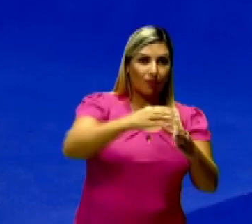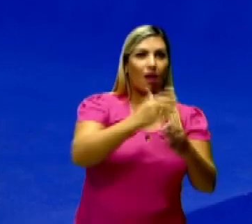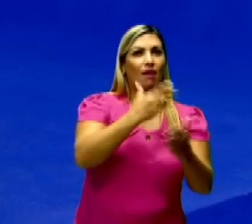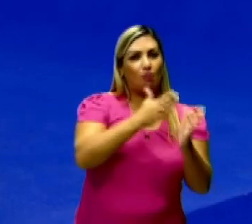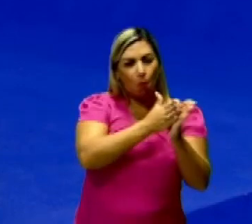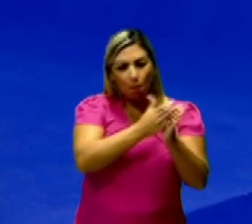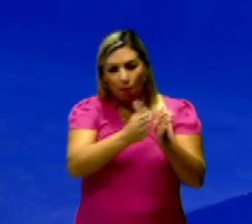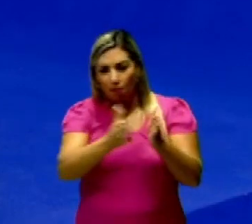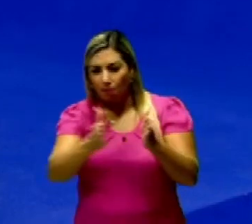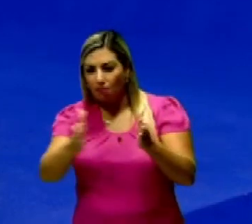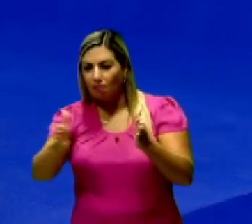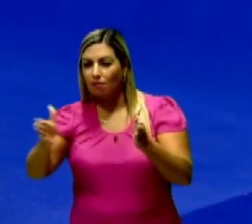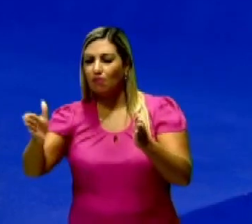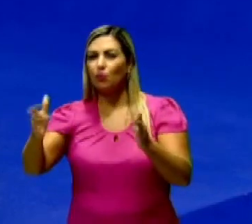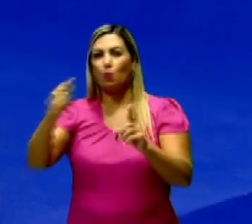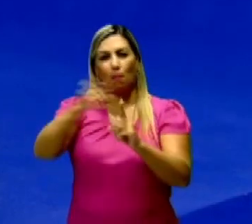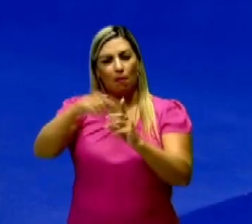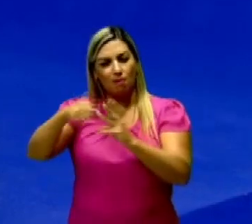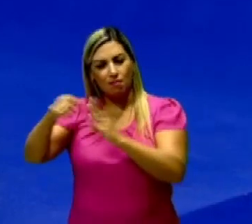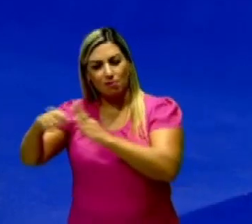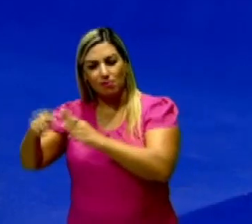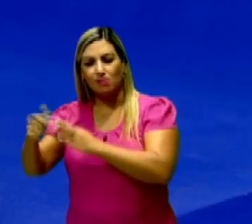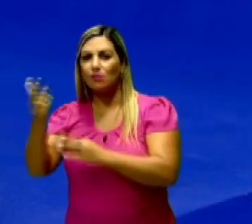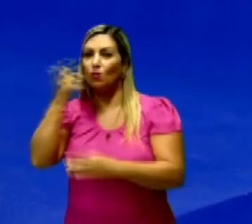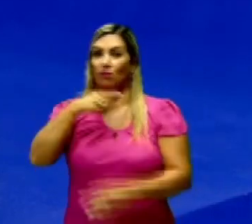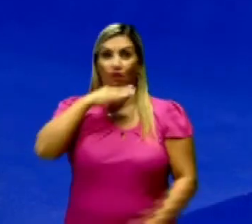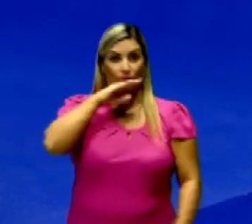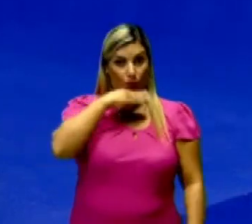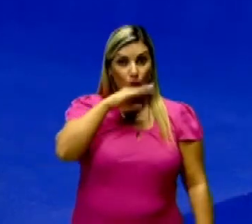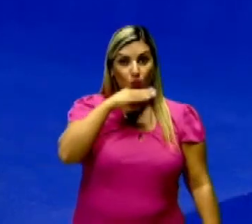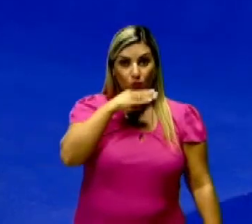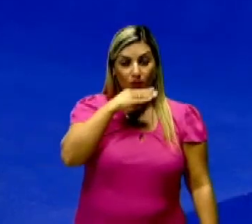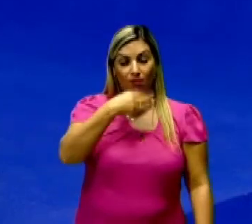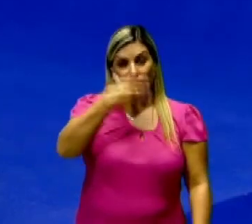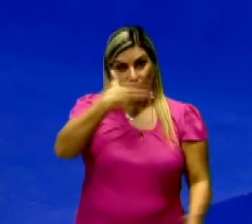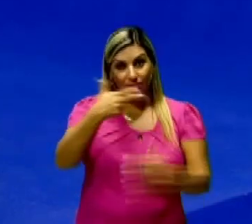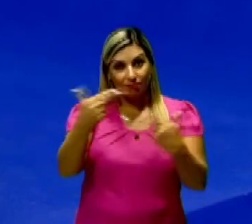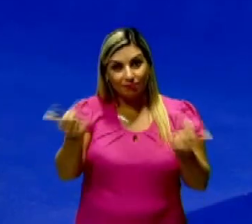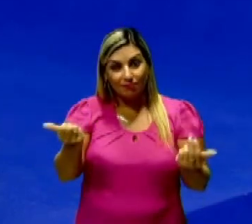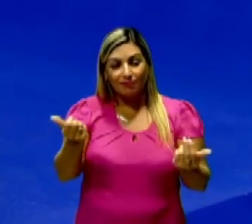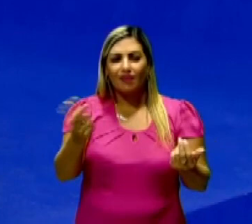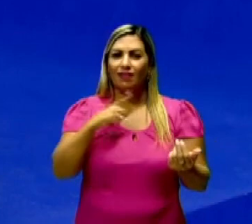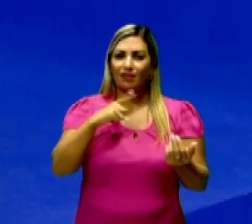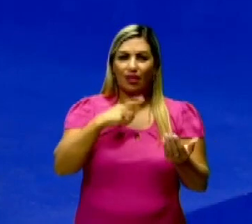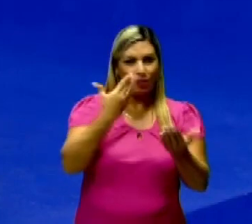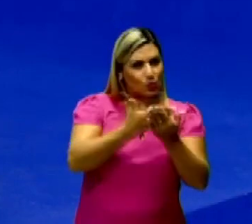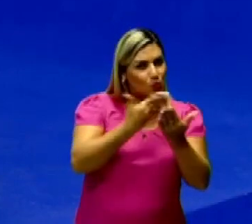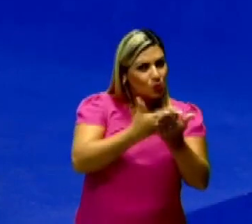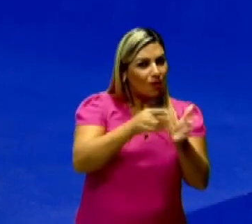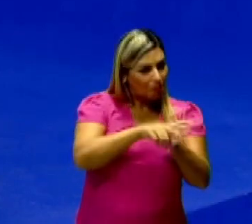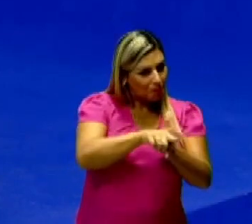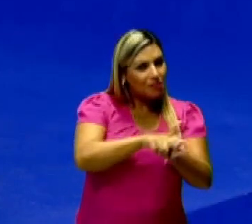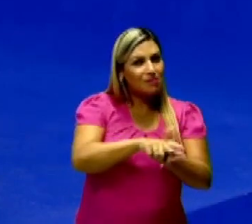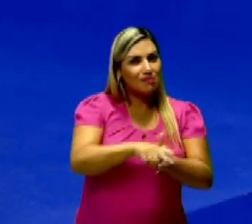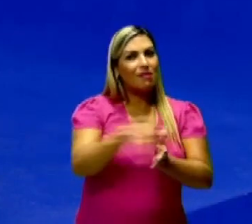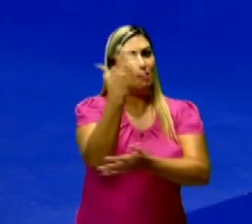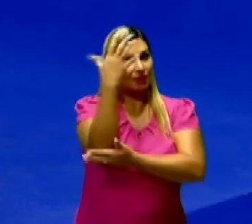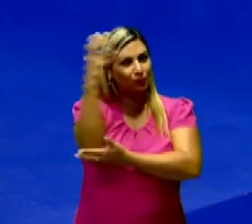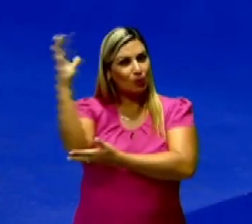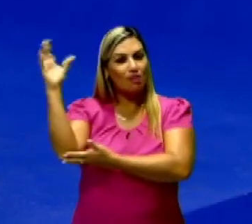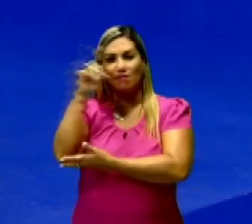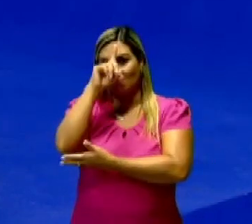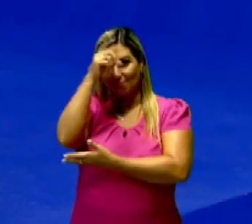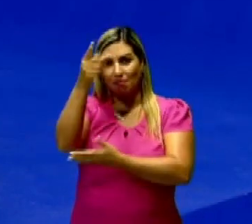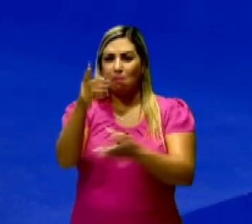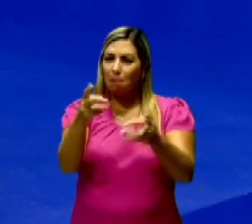período que ela vai frutificar, tá? Então você tem que estudar mesmo a natureza e